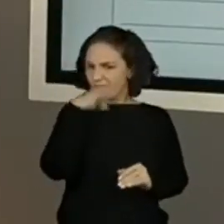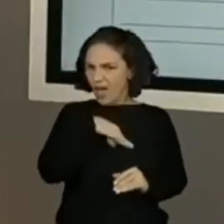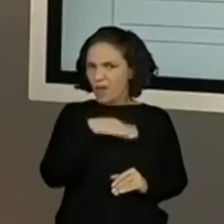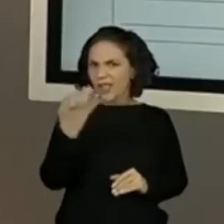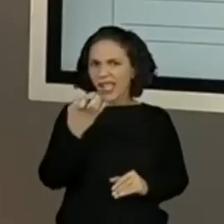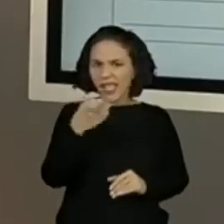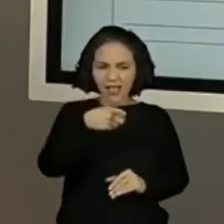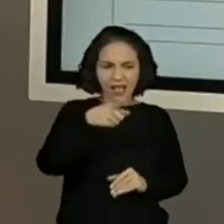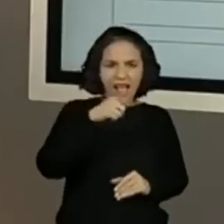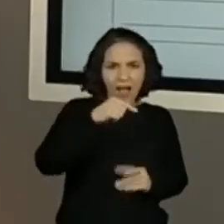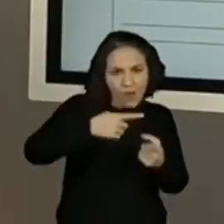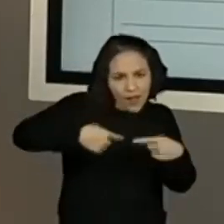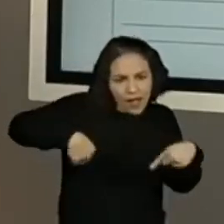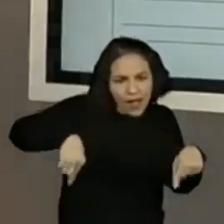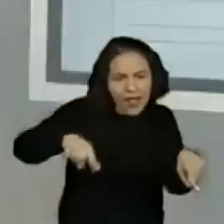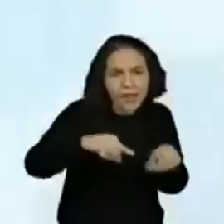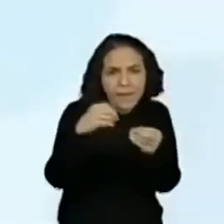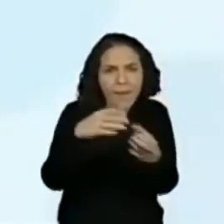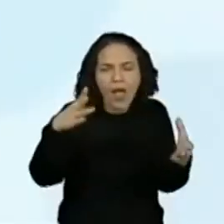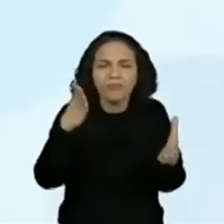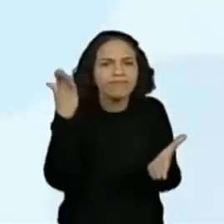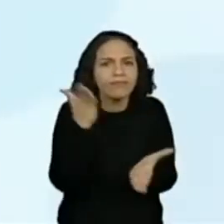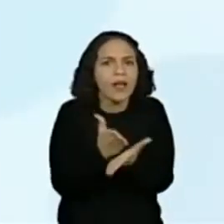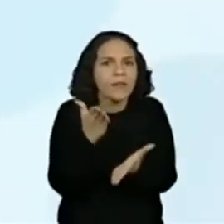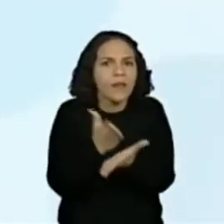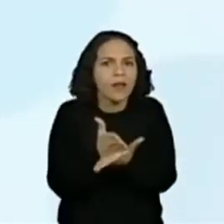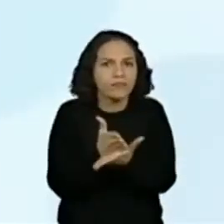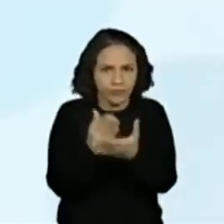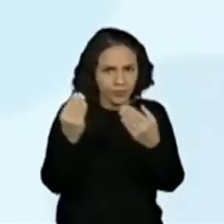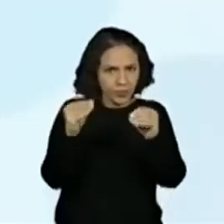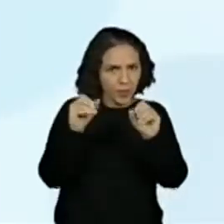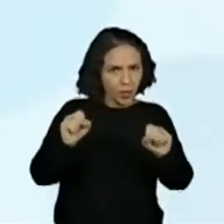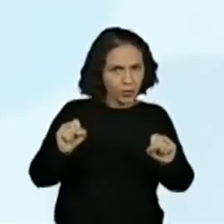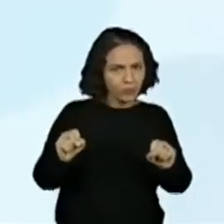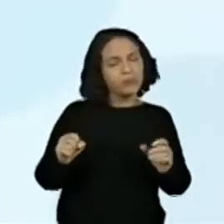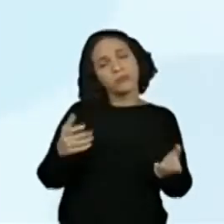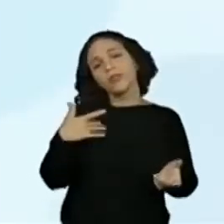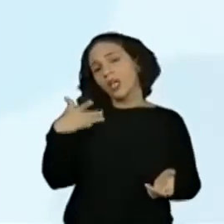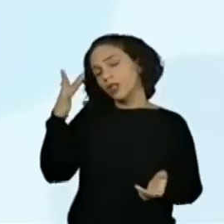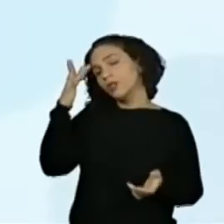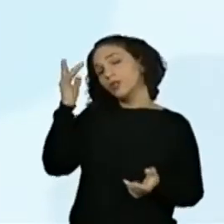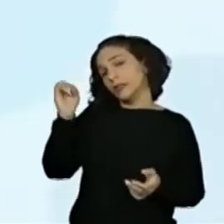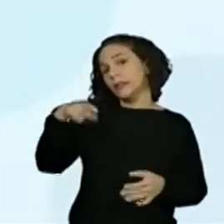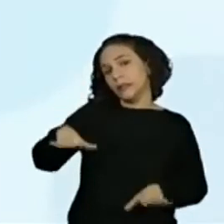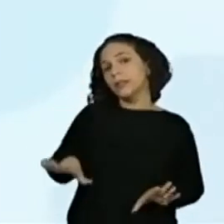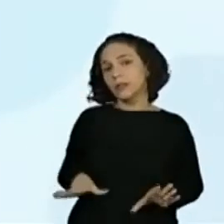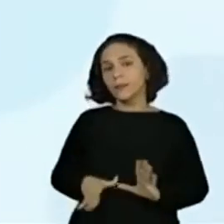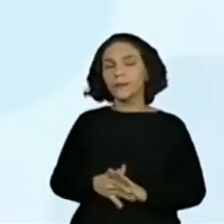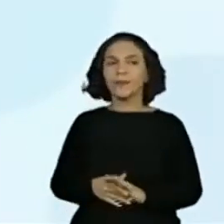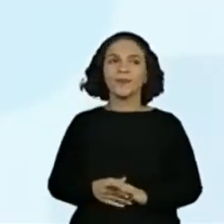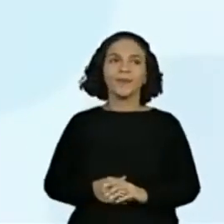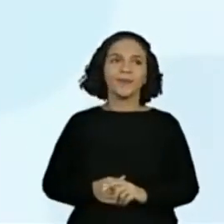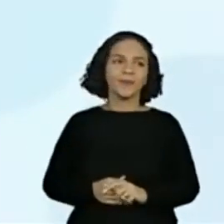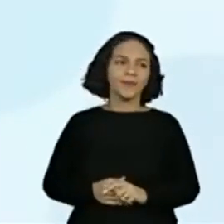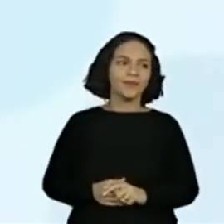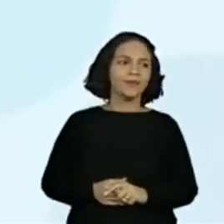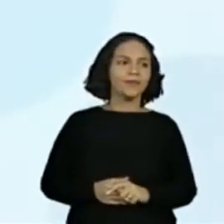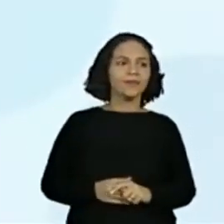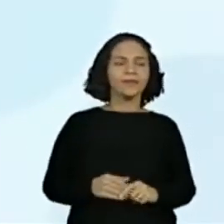vilão quer acabar com a magia. Posso colocar isso, professora? Acredito que sim, professora. Então, vamos lá. Vilão